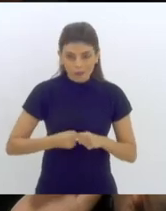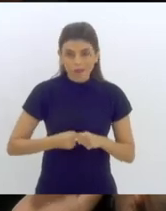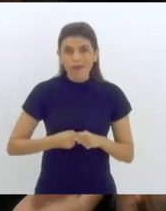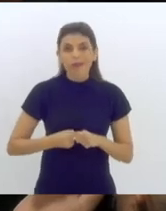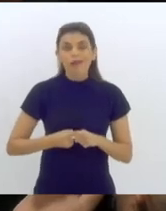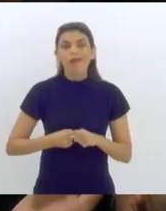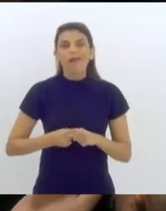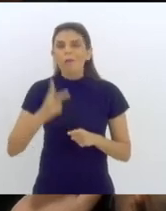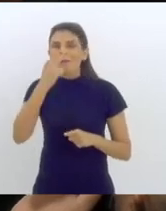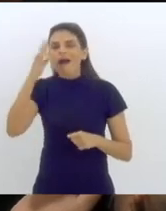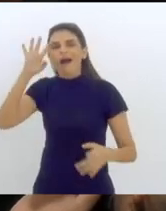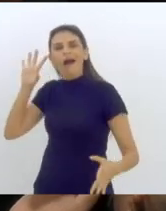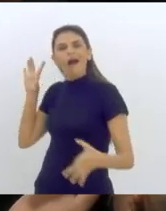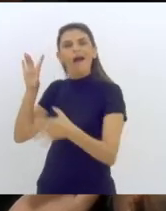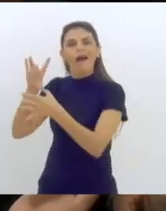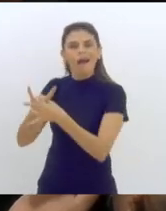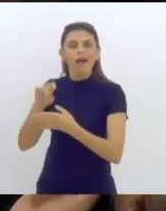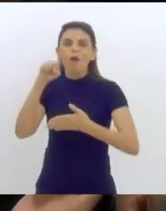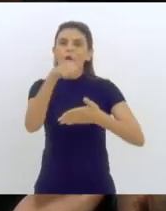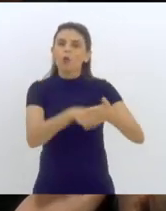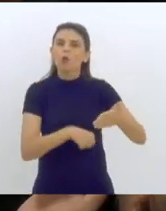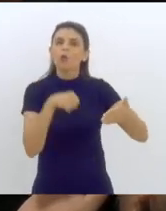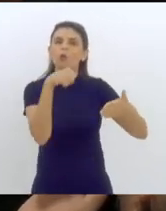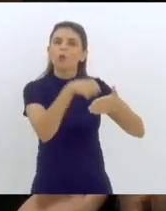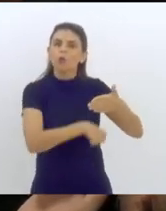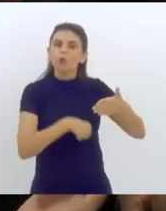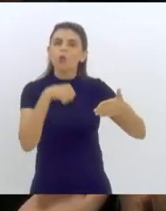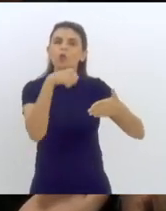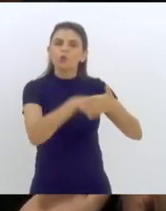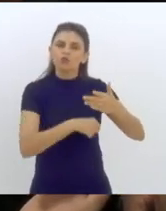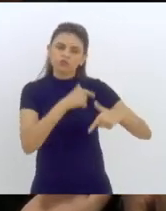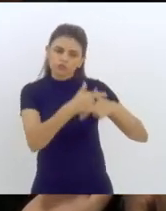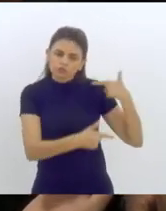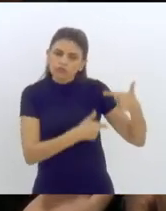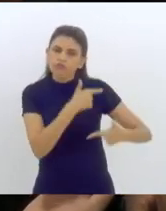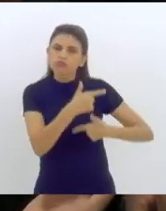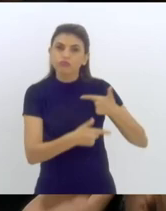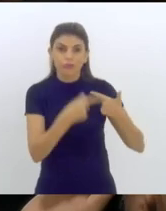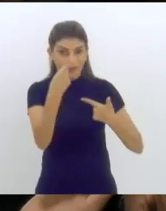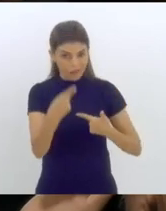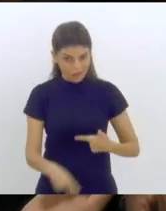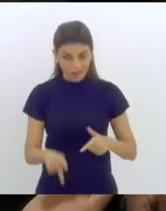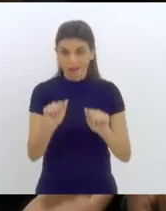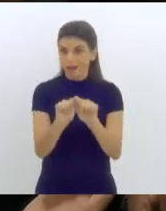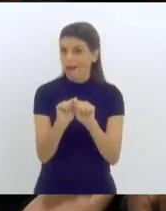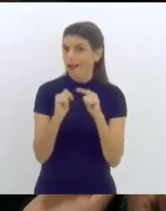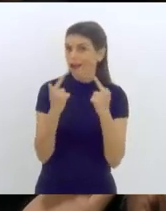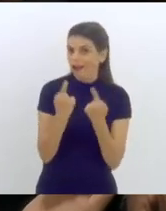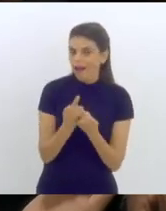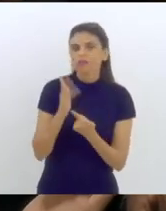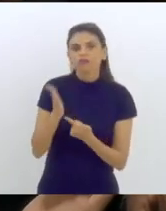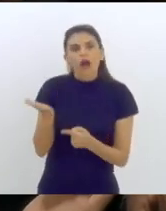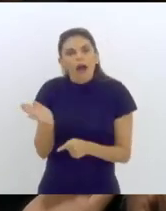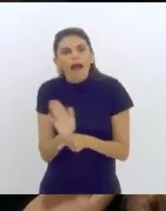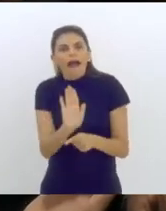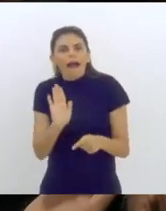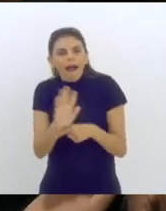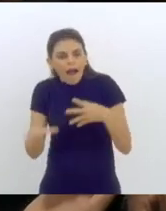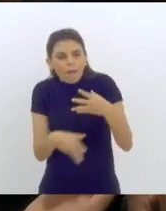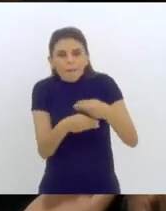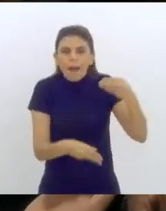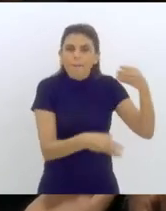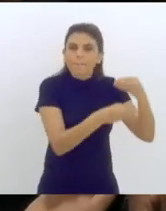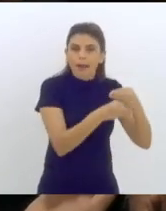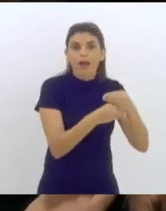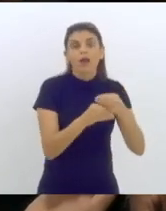a luta que parte dessa casa teve ao longo